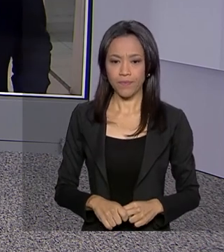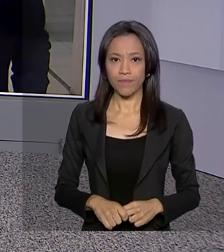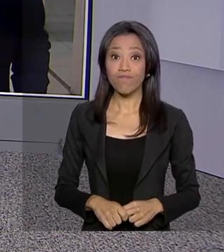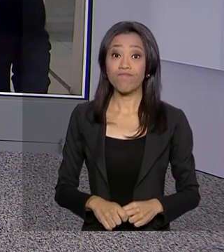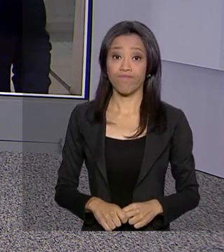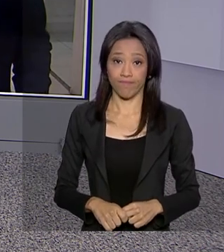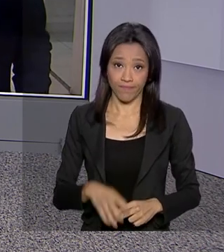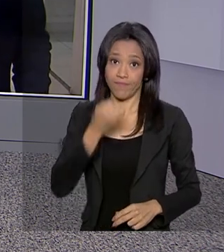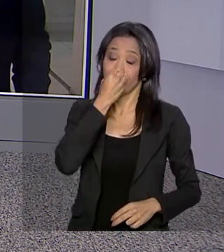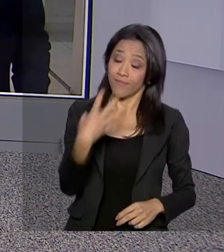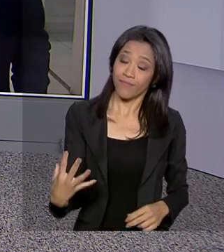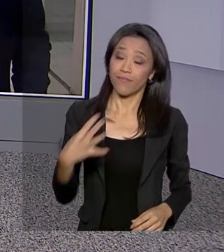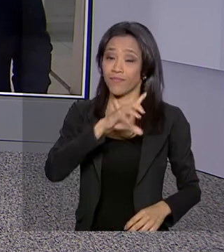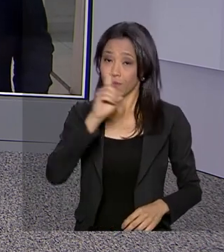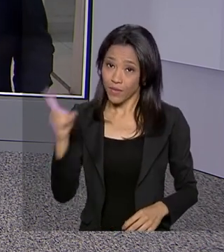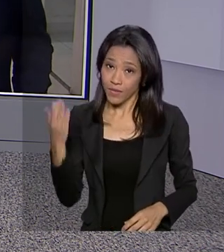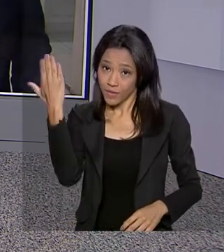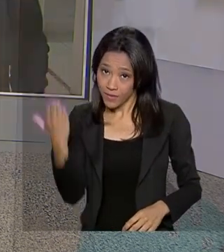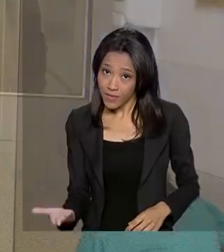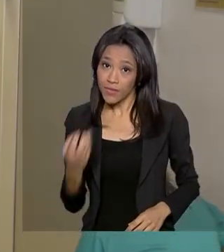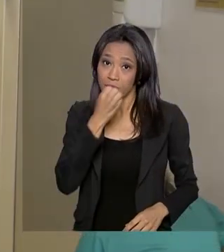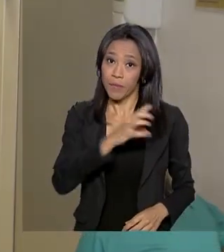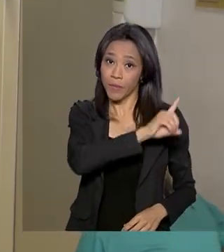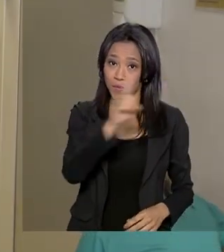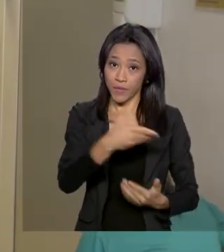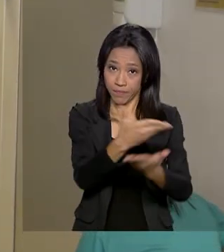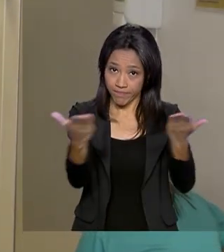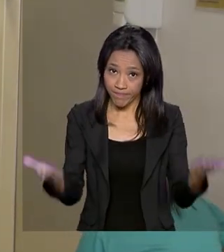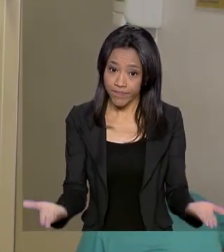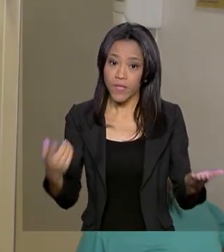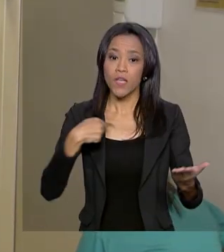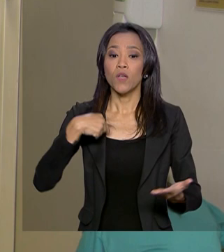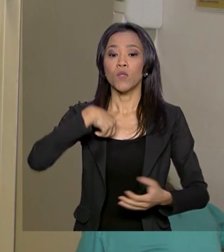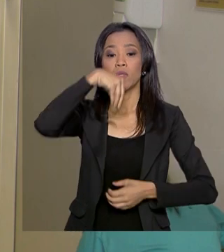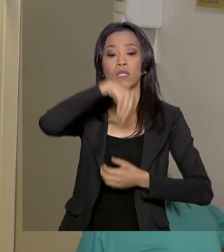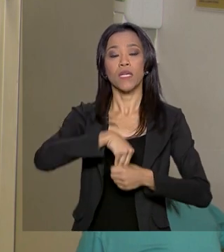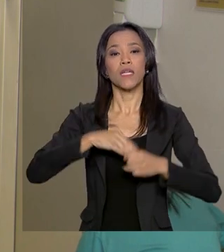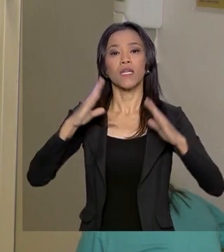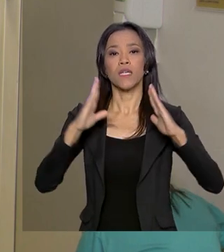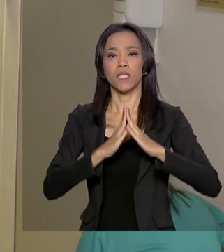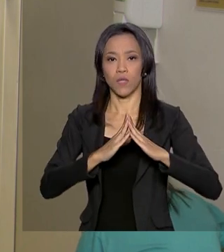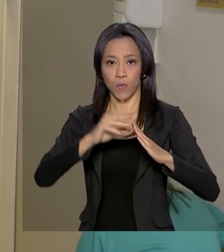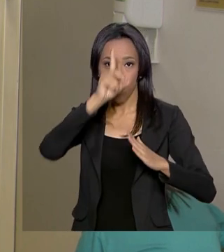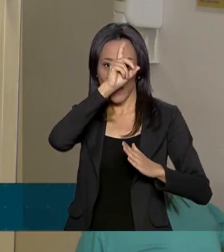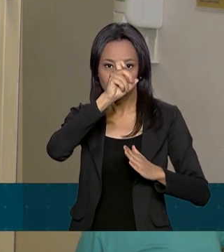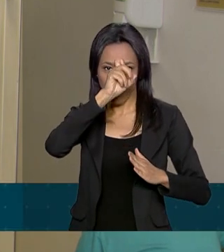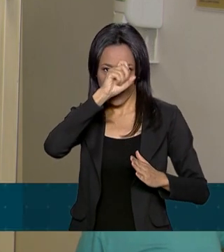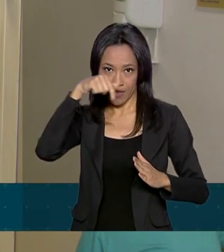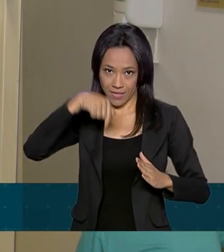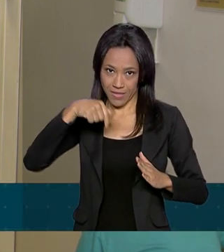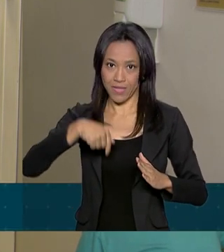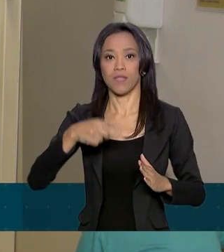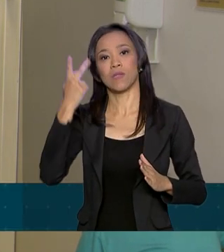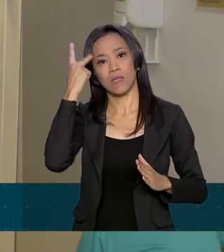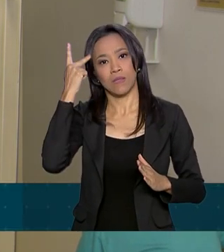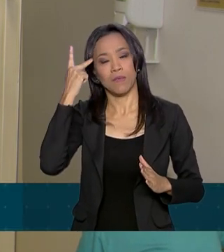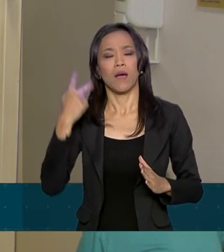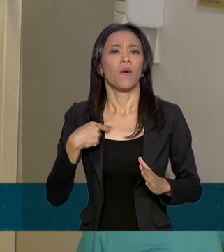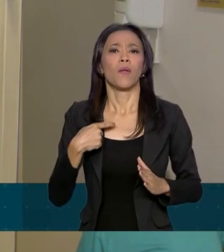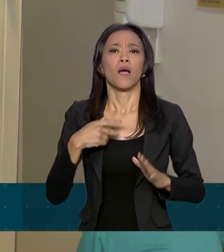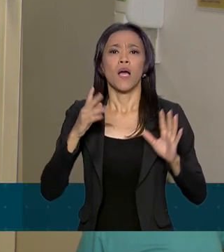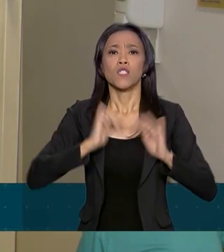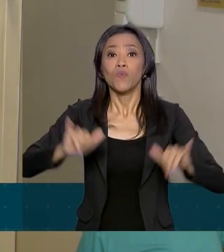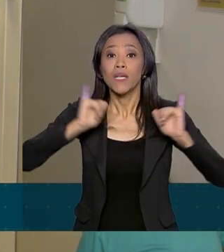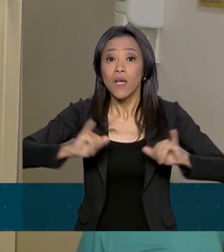Bom dia, Renata. Bom dia a você que acompanha o Brasil em Dia. Estou numa UBS, uma unidade básica de saúde. A campanha acabou